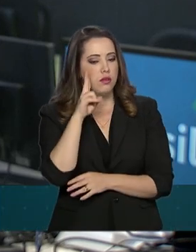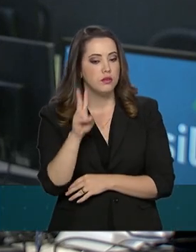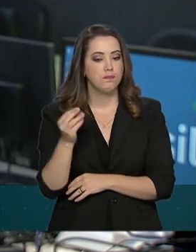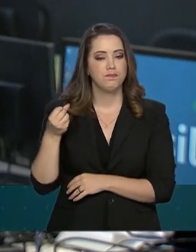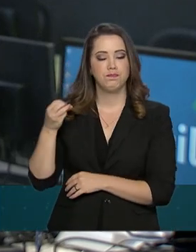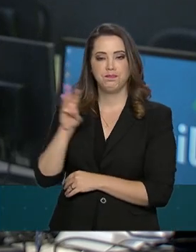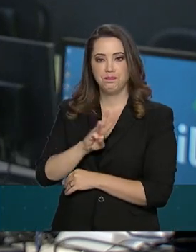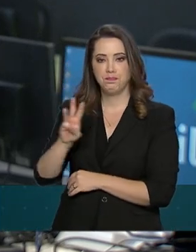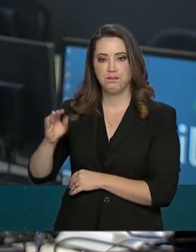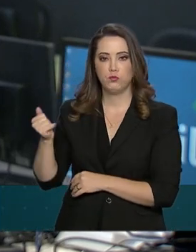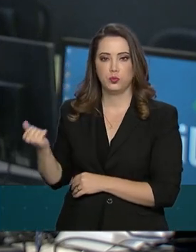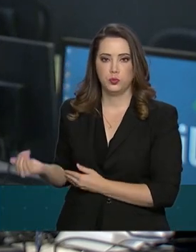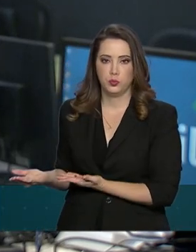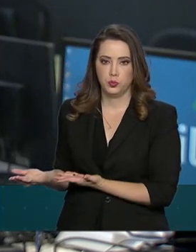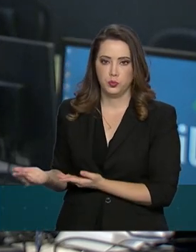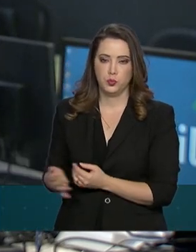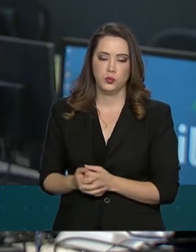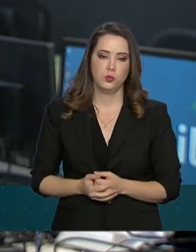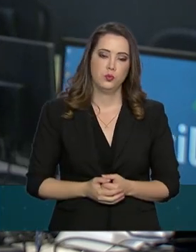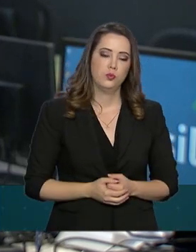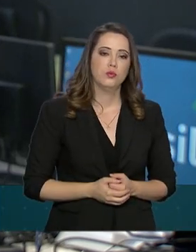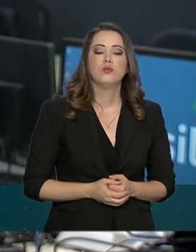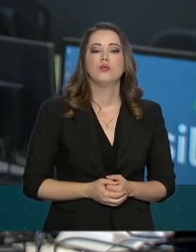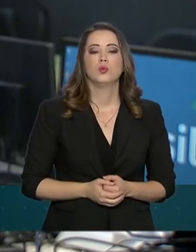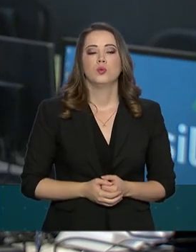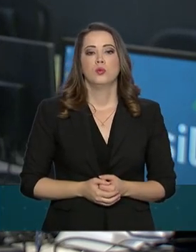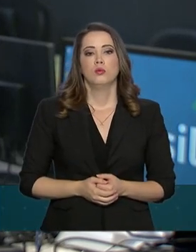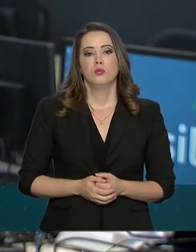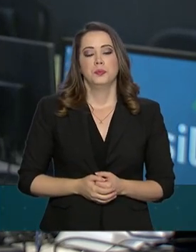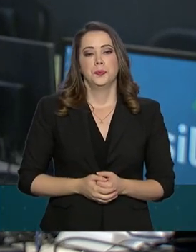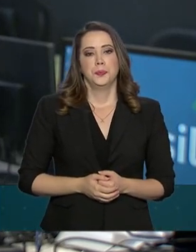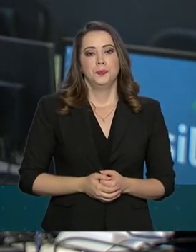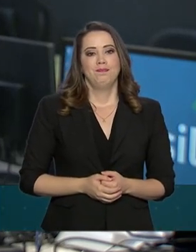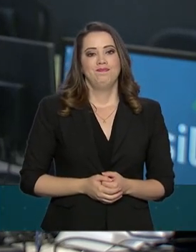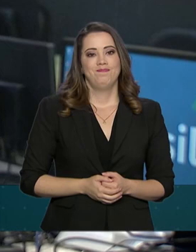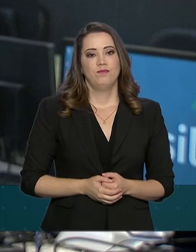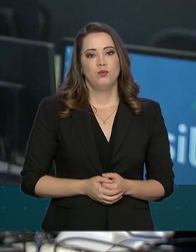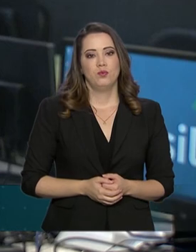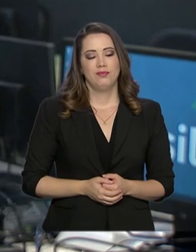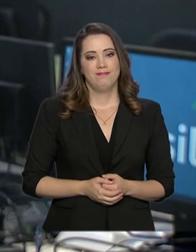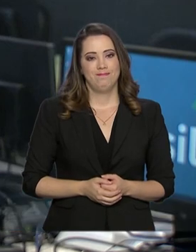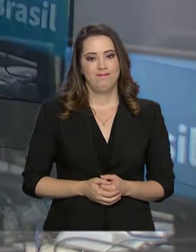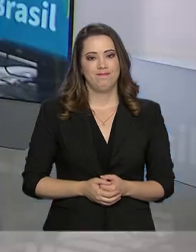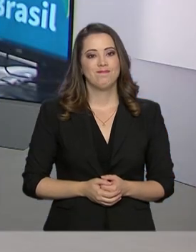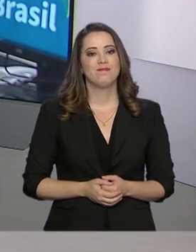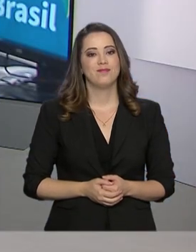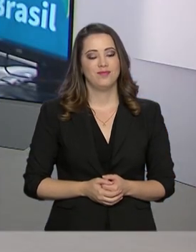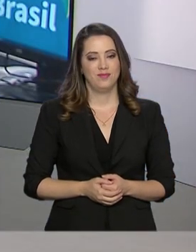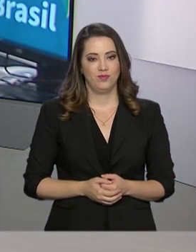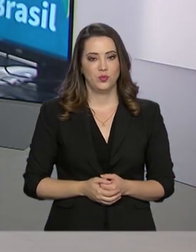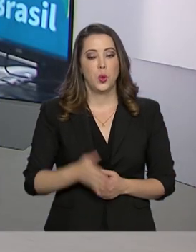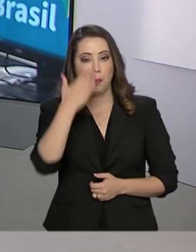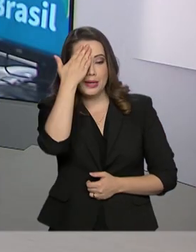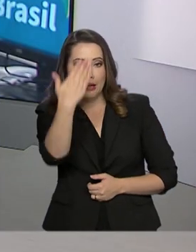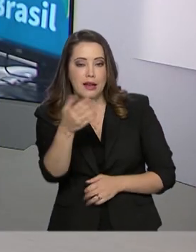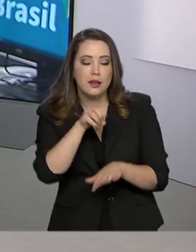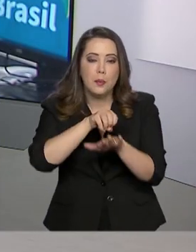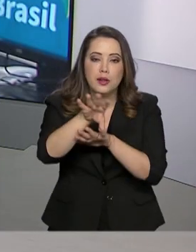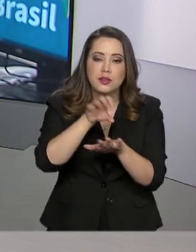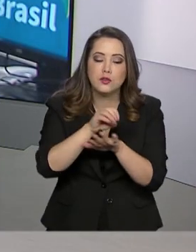www.antt.gov.br. Renata. Obrigada, Dimas, pelas suas informações ao